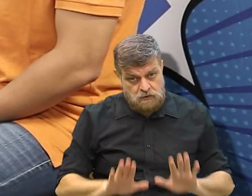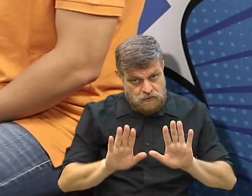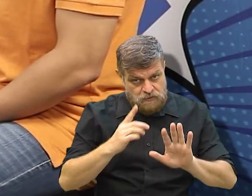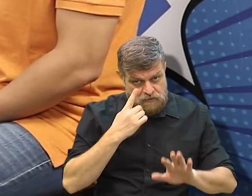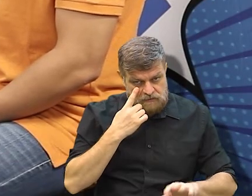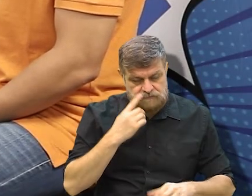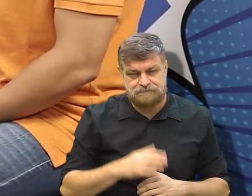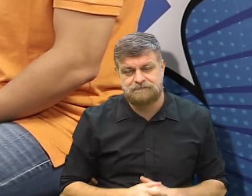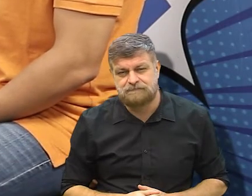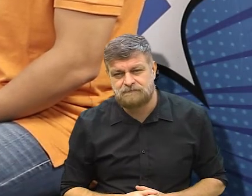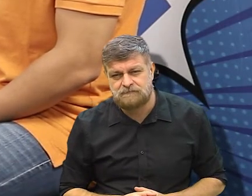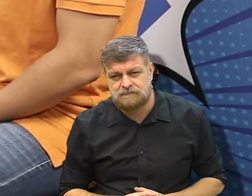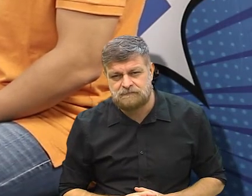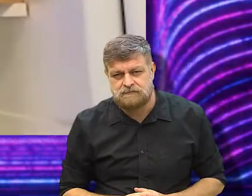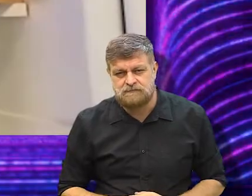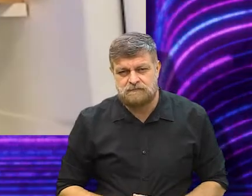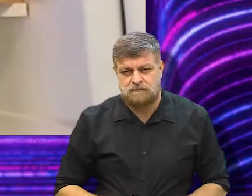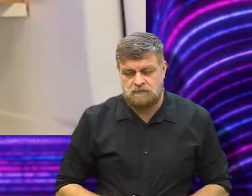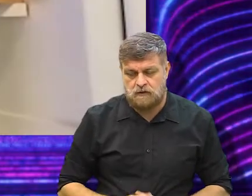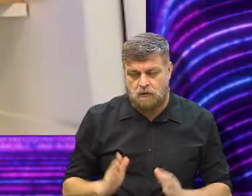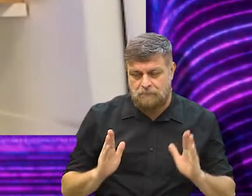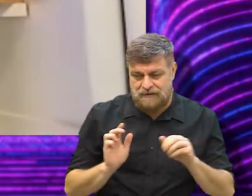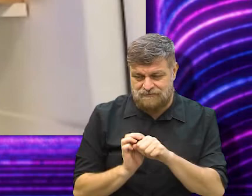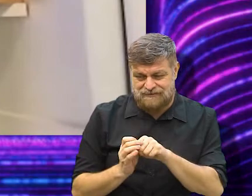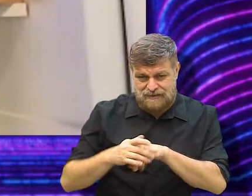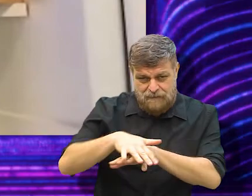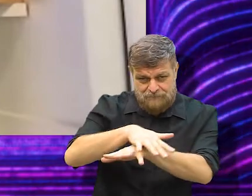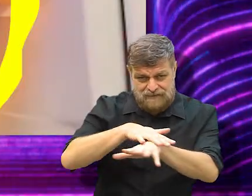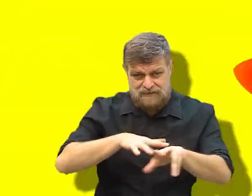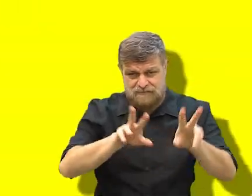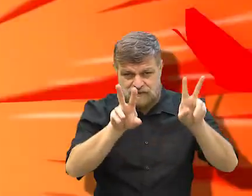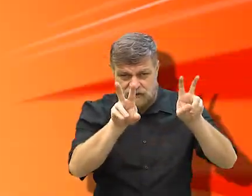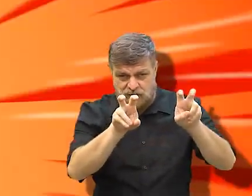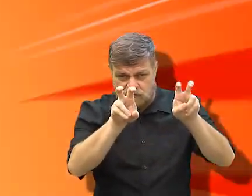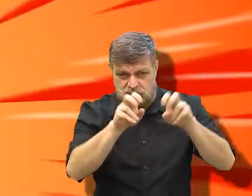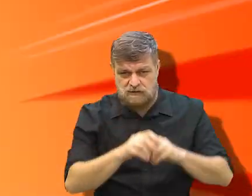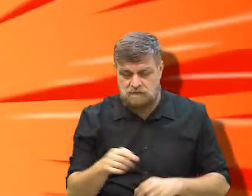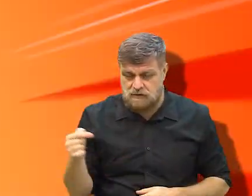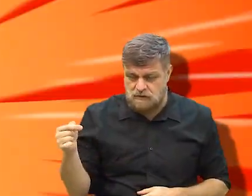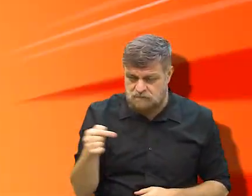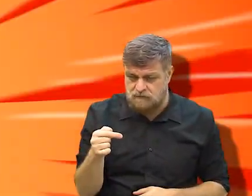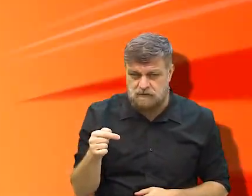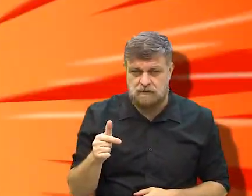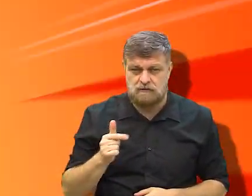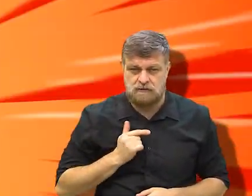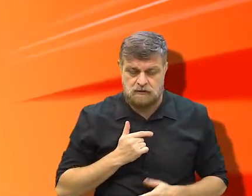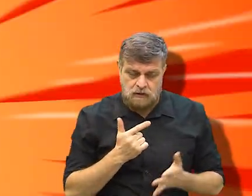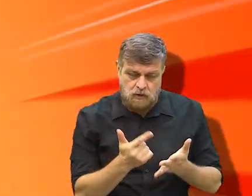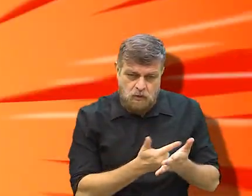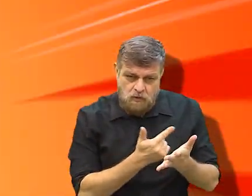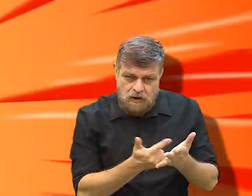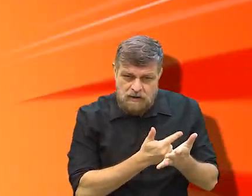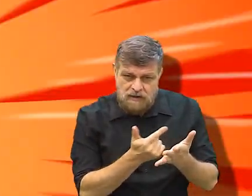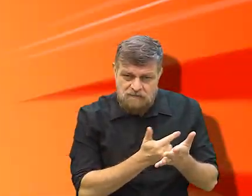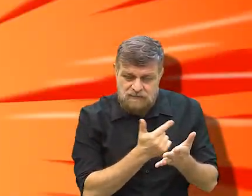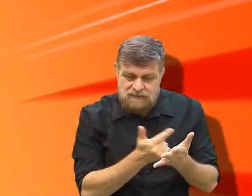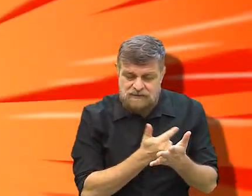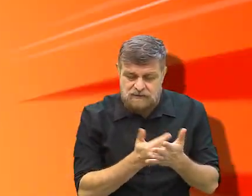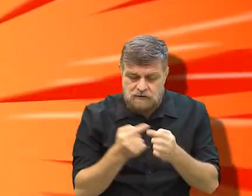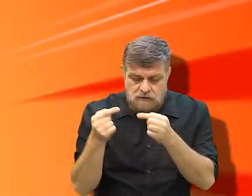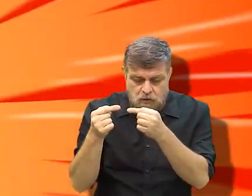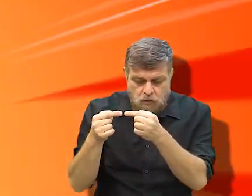Veja bem, Michel, por se tratar de pandemia e pelo fato de o romance estar em estreito